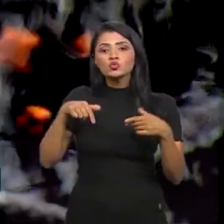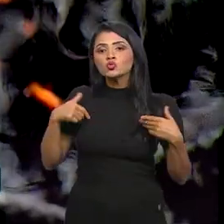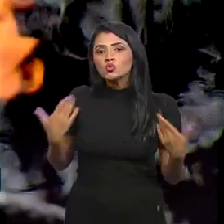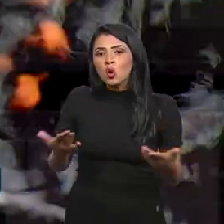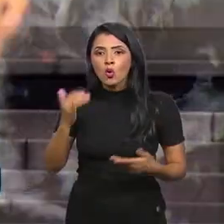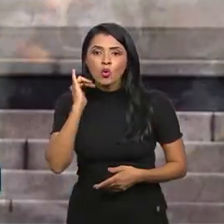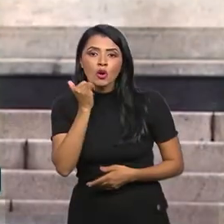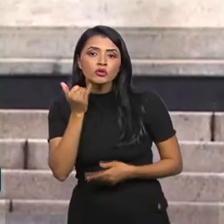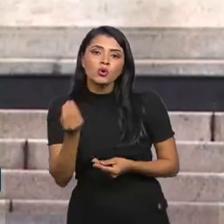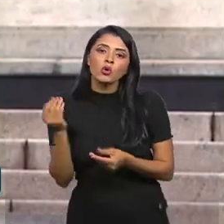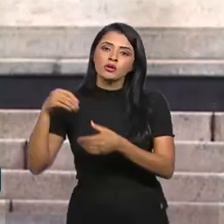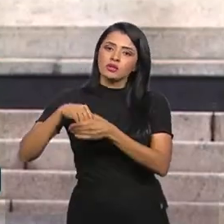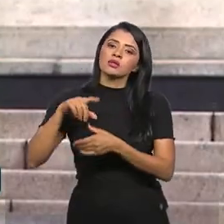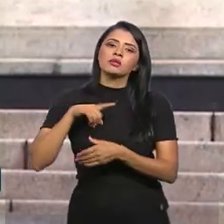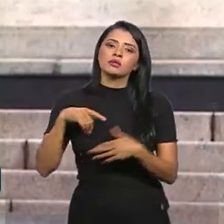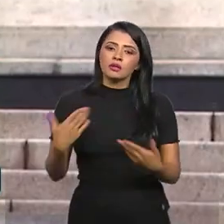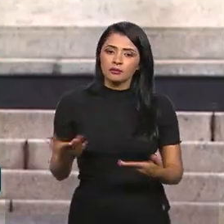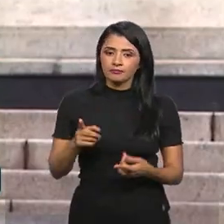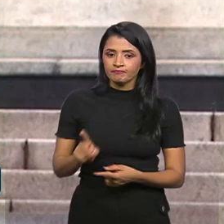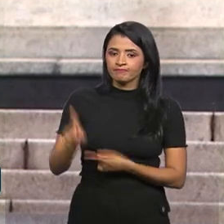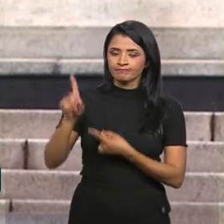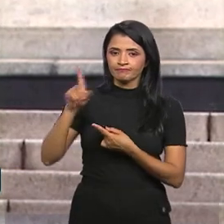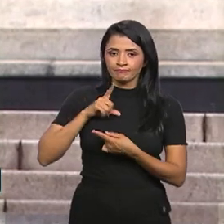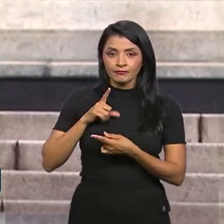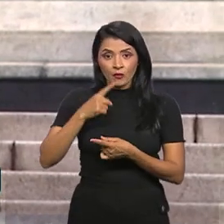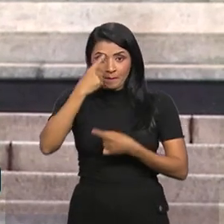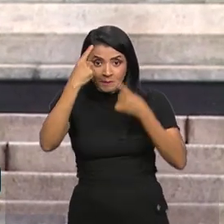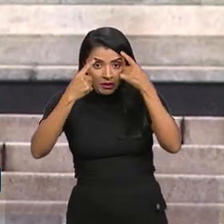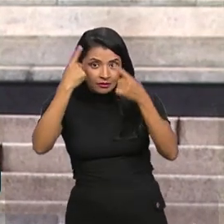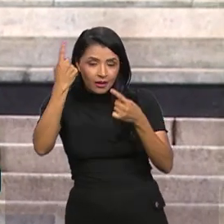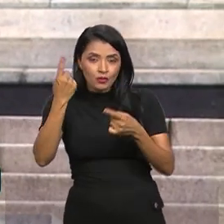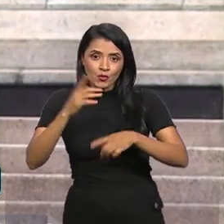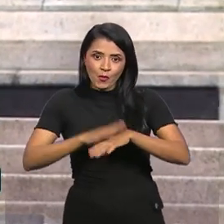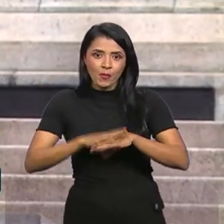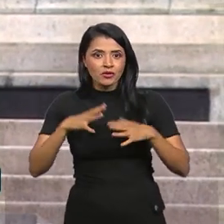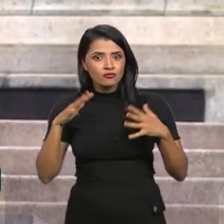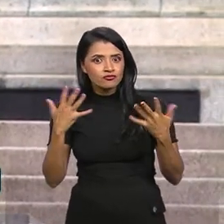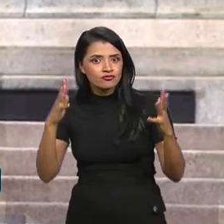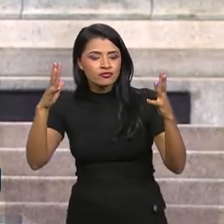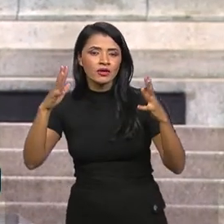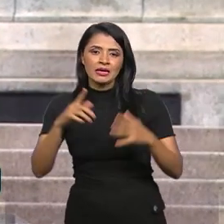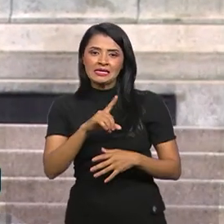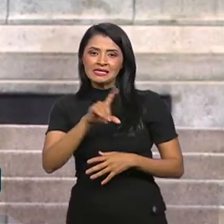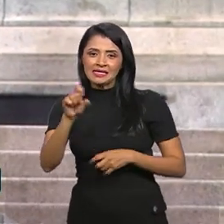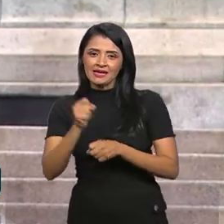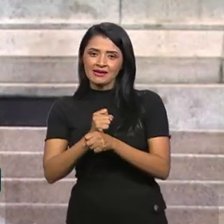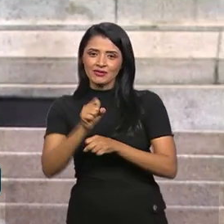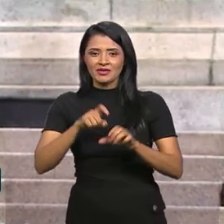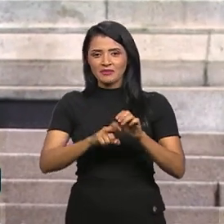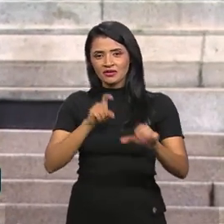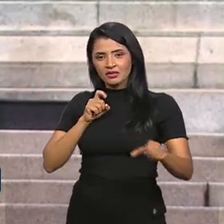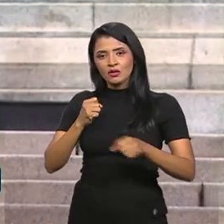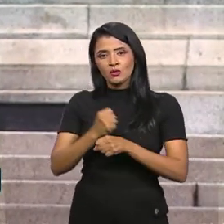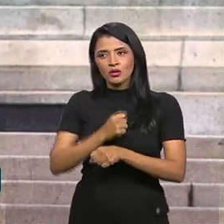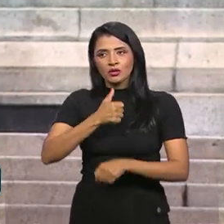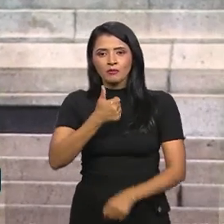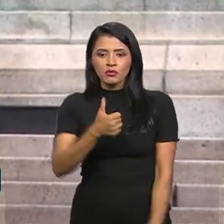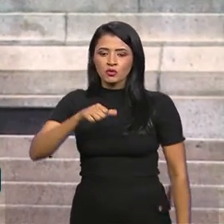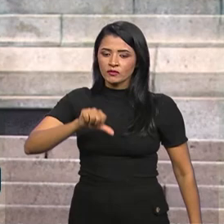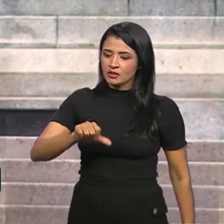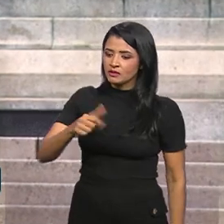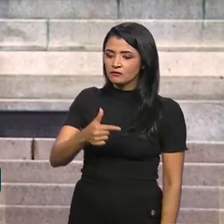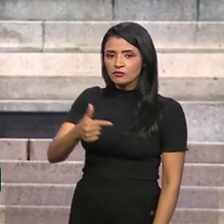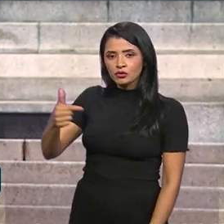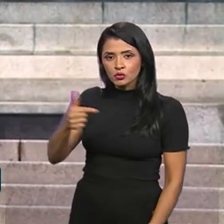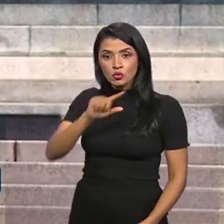qual narrativa eles trazem. O monumento foi idealizado para as comemorações do centenário da Independência, em 1922.